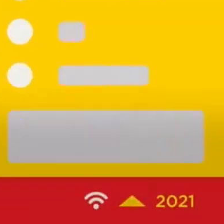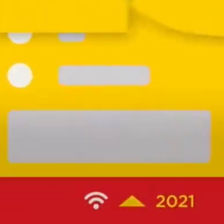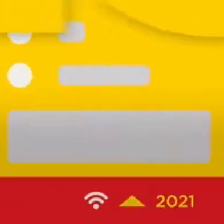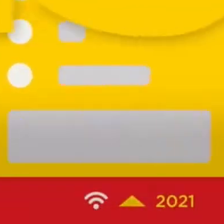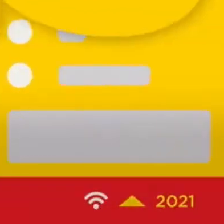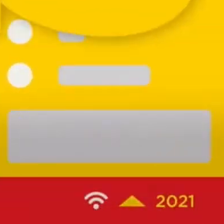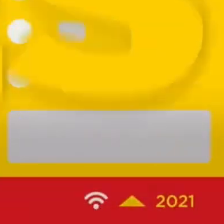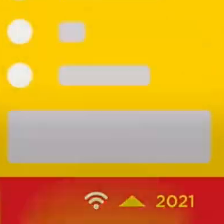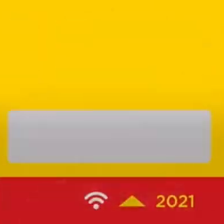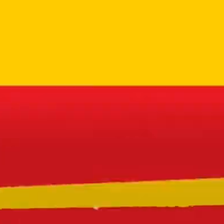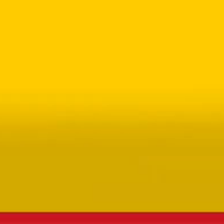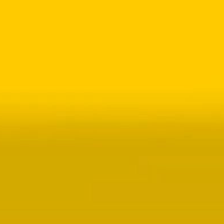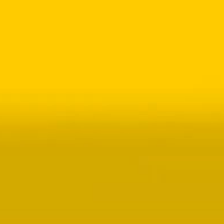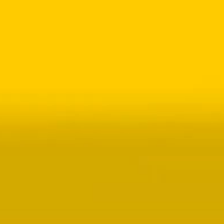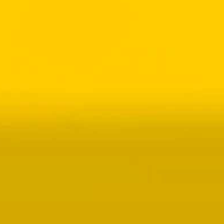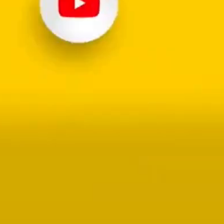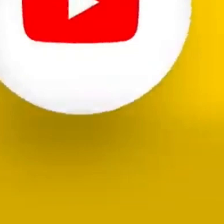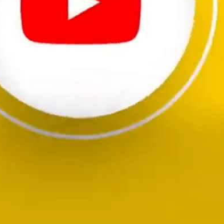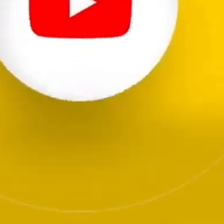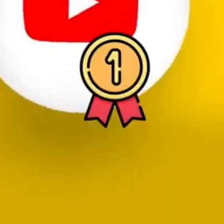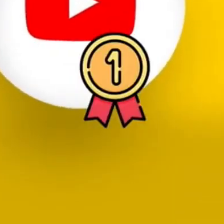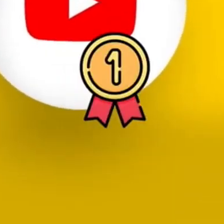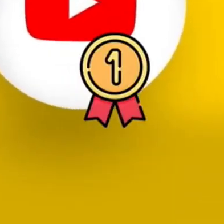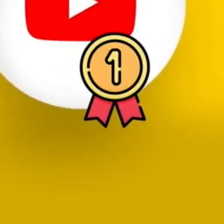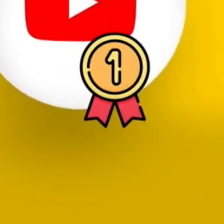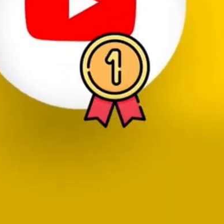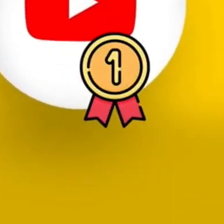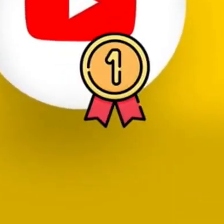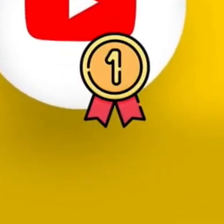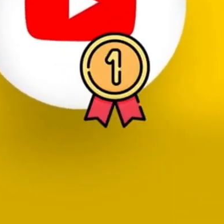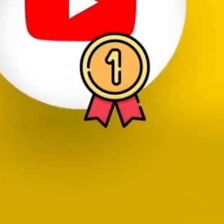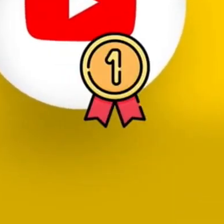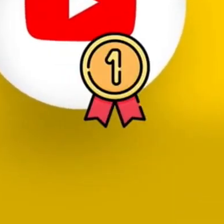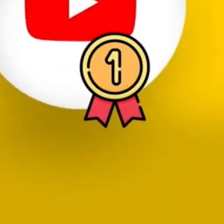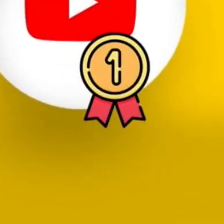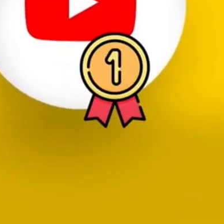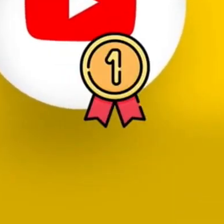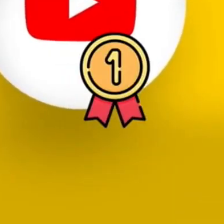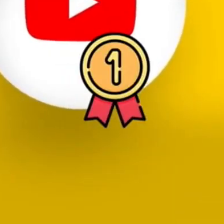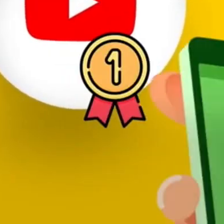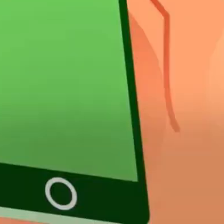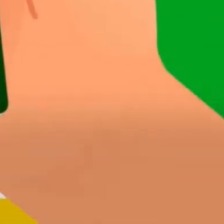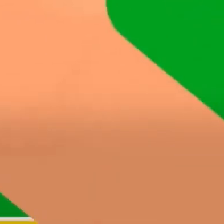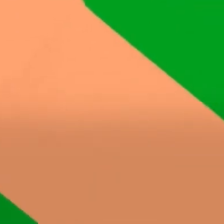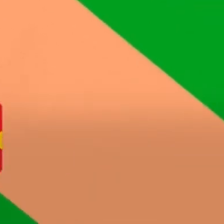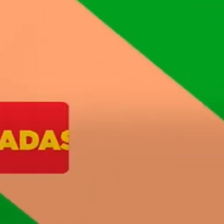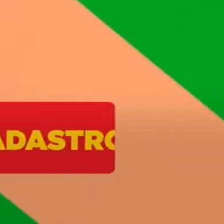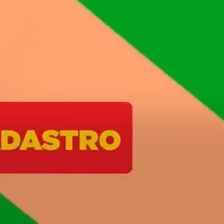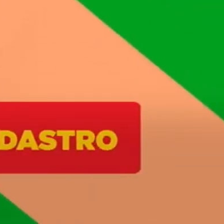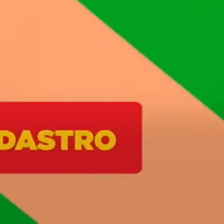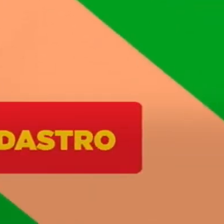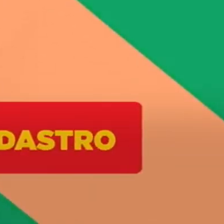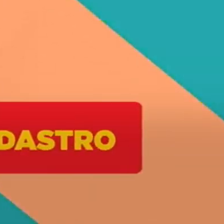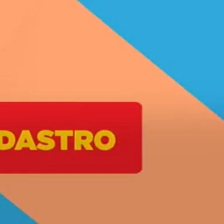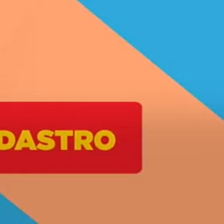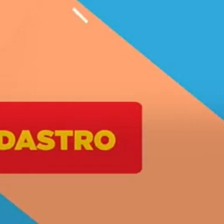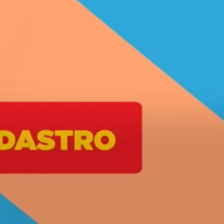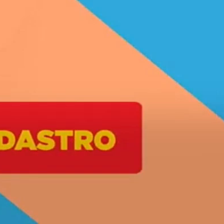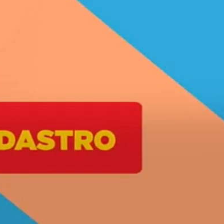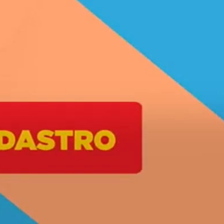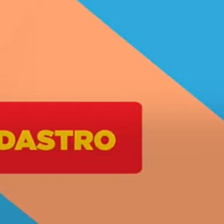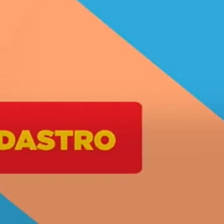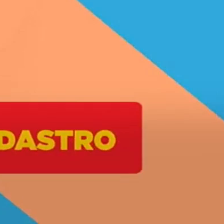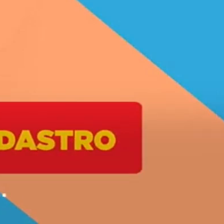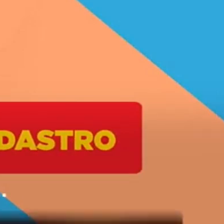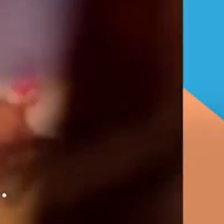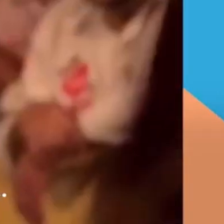partido nas redes. Reforçamos nossos canais e alcançamos o primeiro lugar em engajamento. Ampliamos o nosso WhatsApp e o